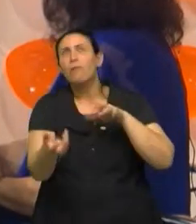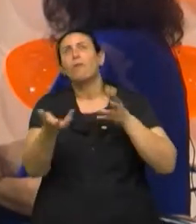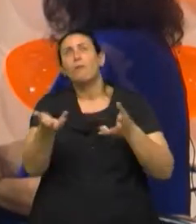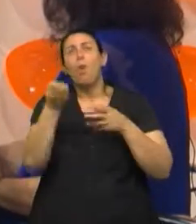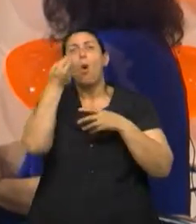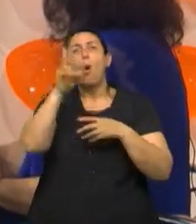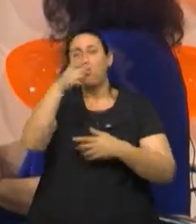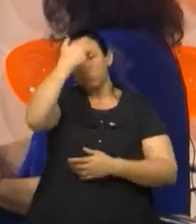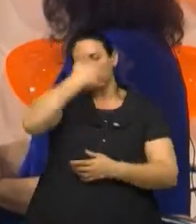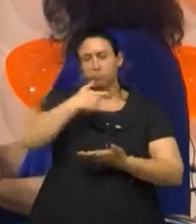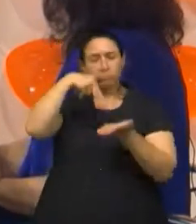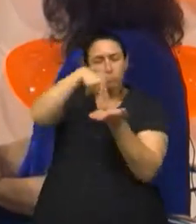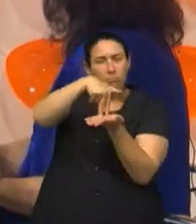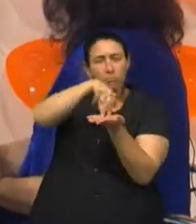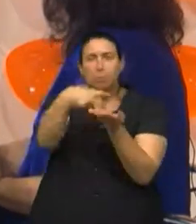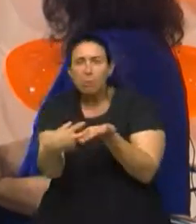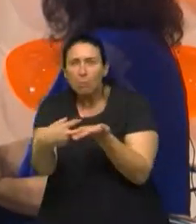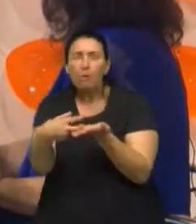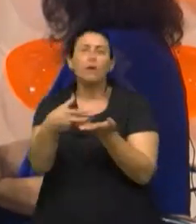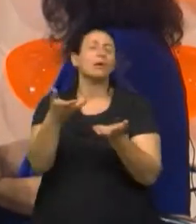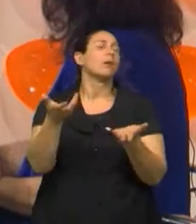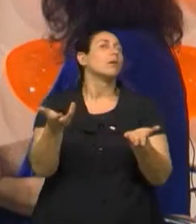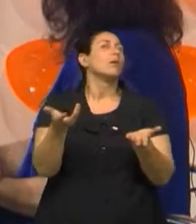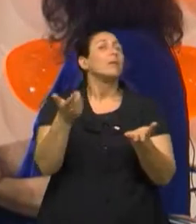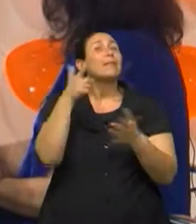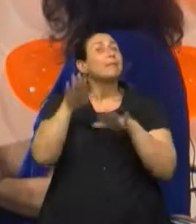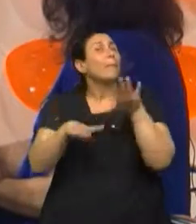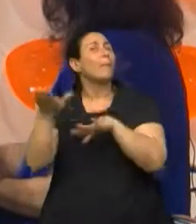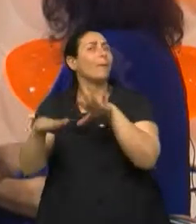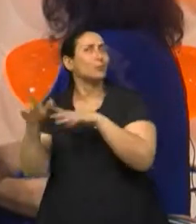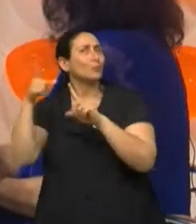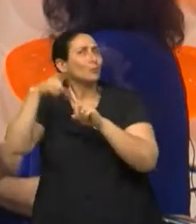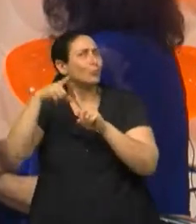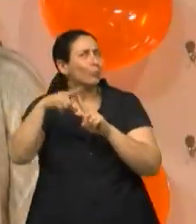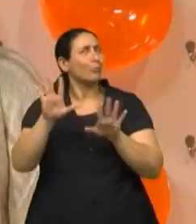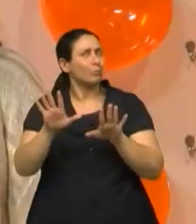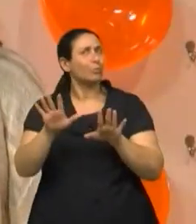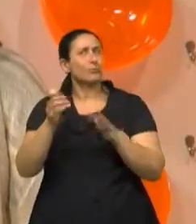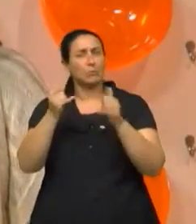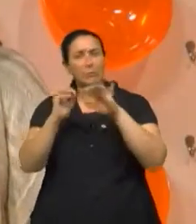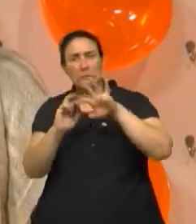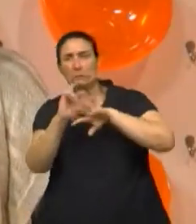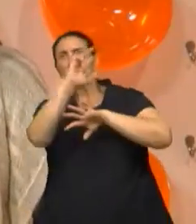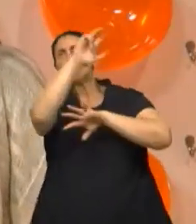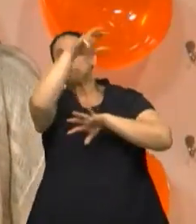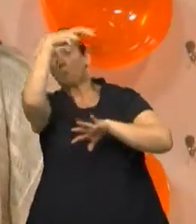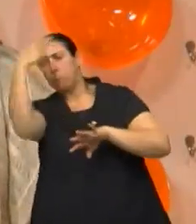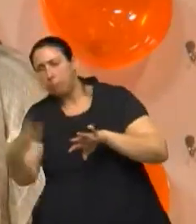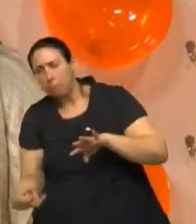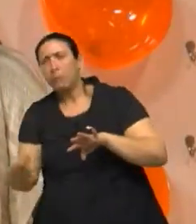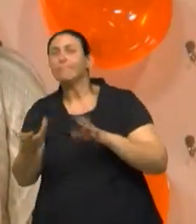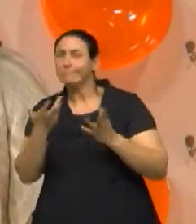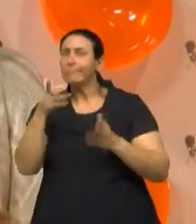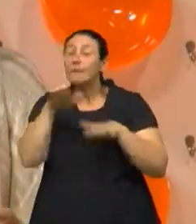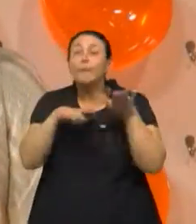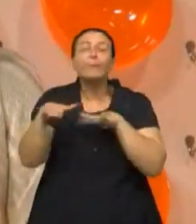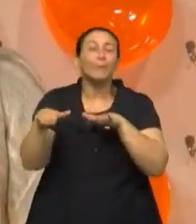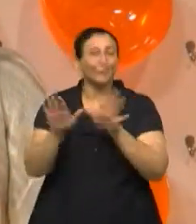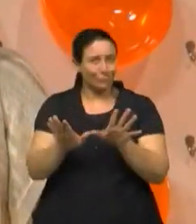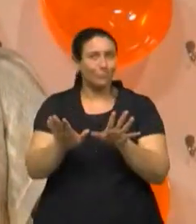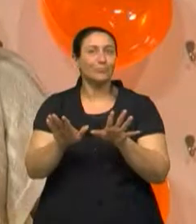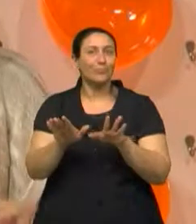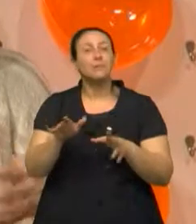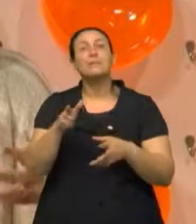da própria altura, se caiu de uma escada maior, com mais degraus. Então, a queda